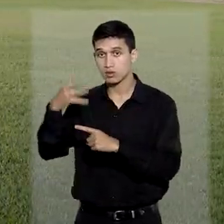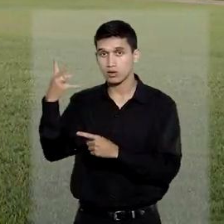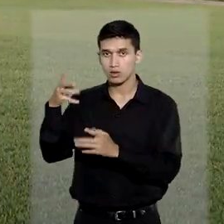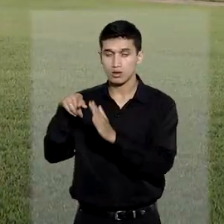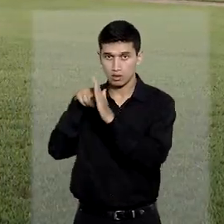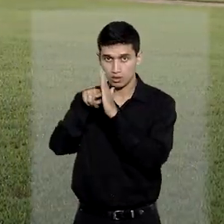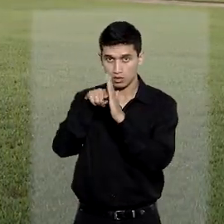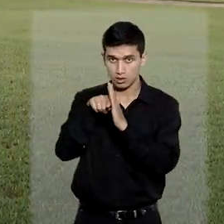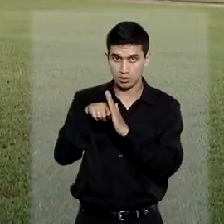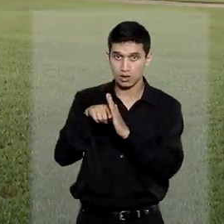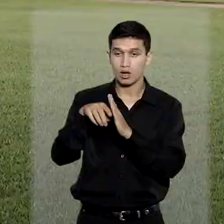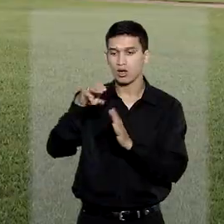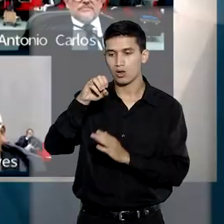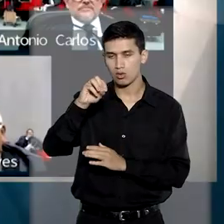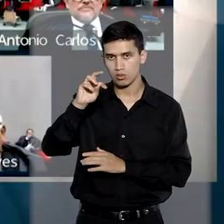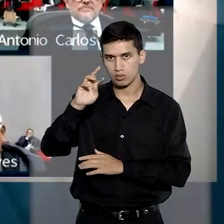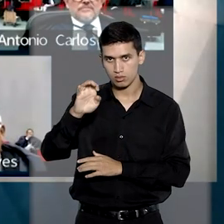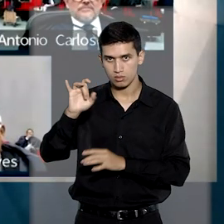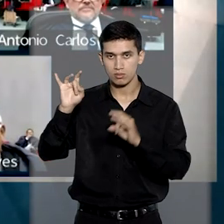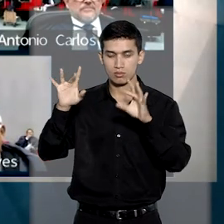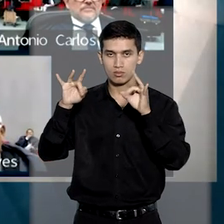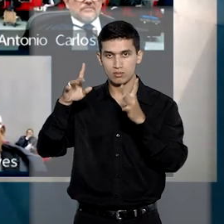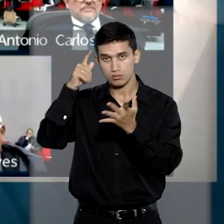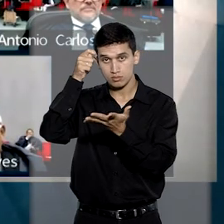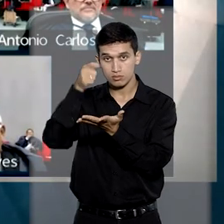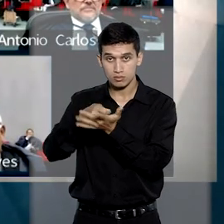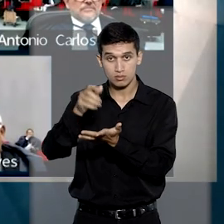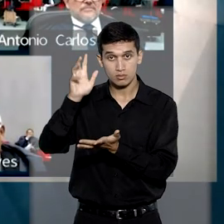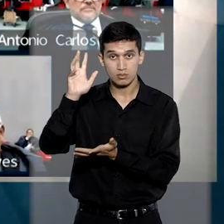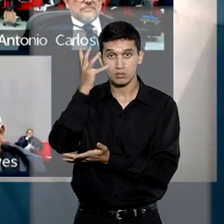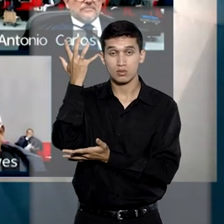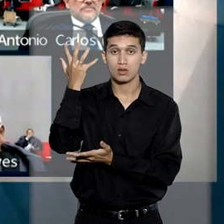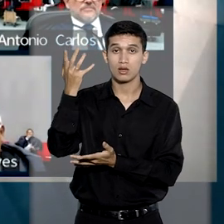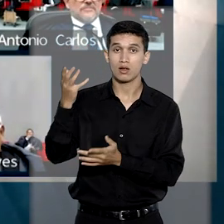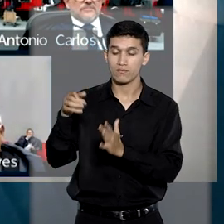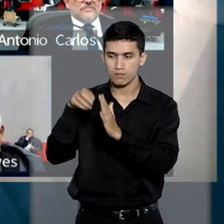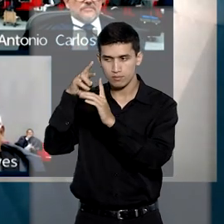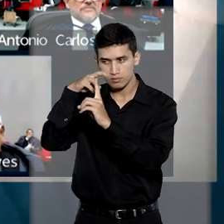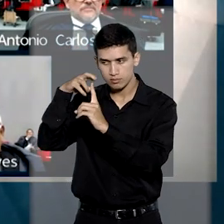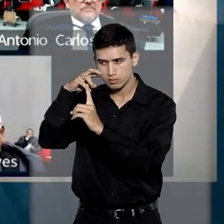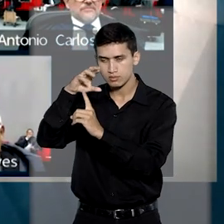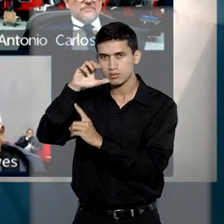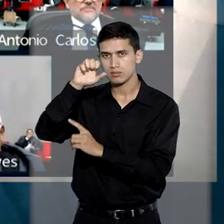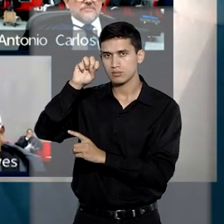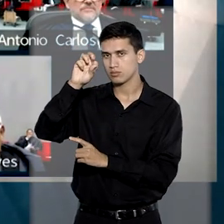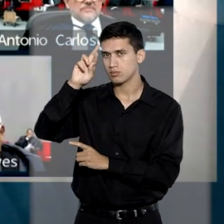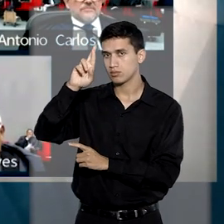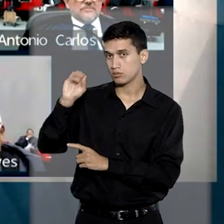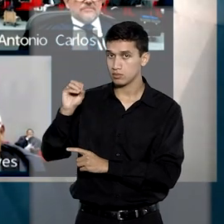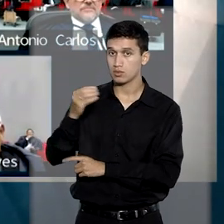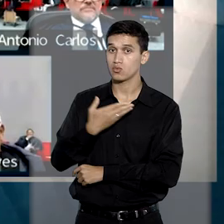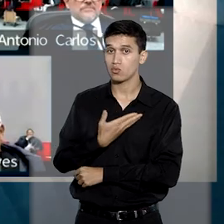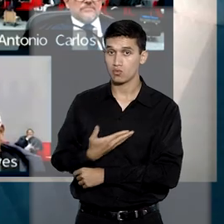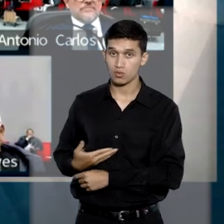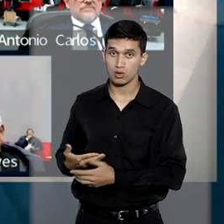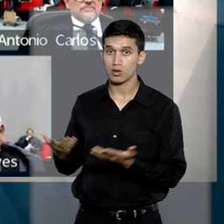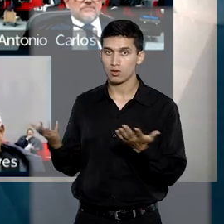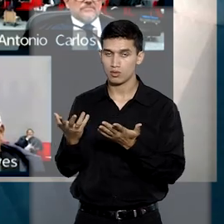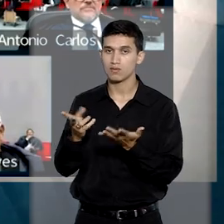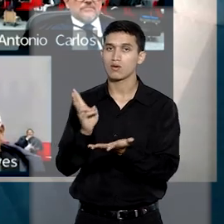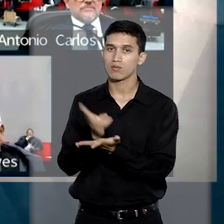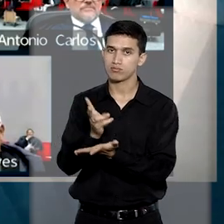questão de ordem, a Corte Especial do STJ decidiu que a investigação sobre Castro, atual governador do Rio de Janeiro,